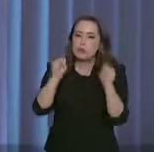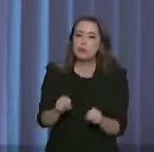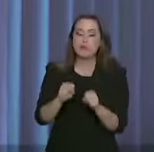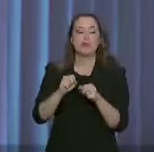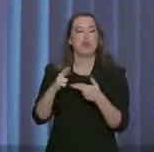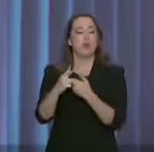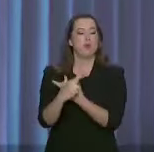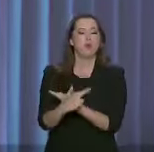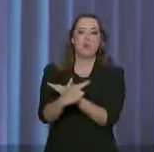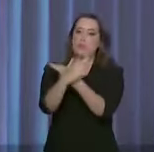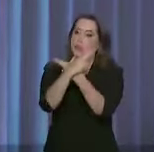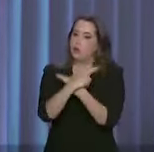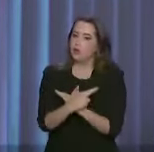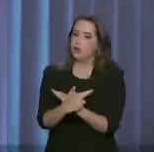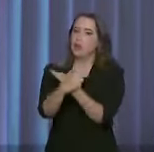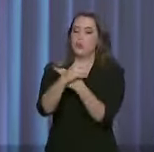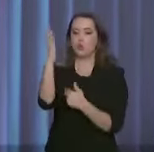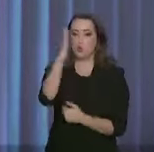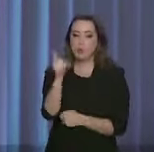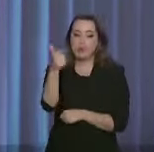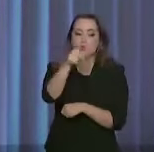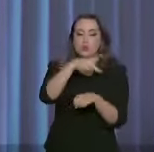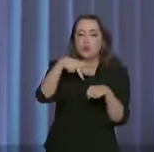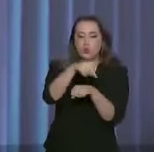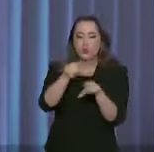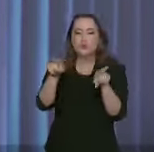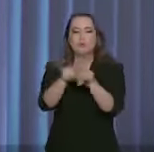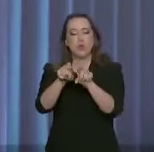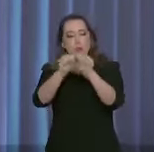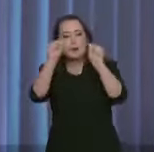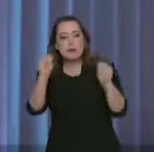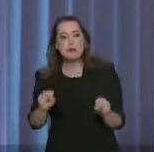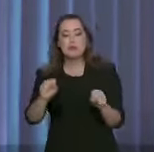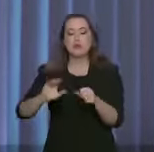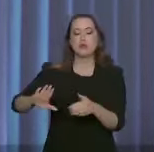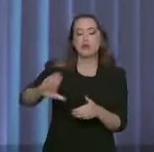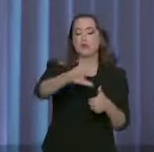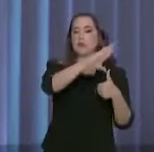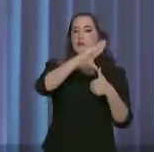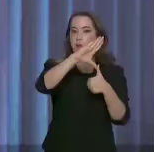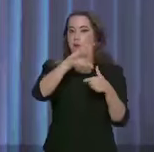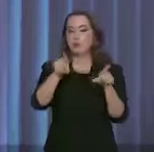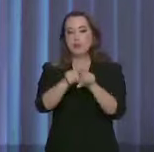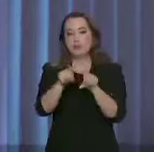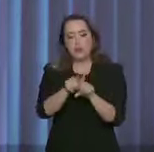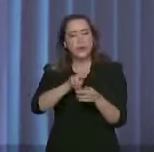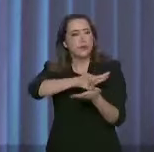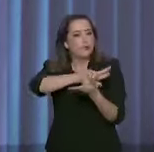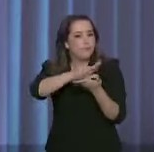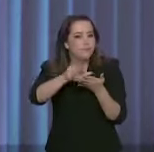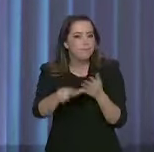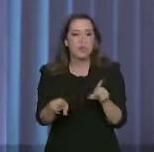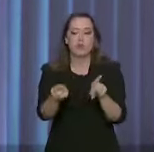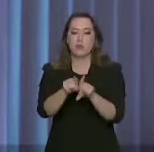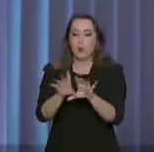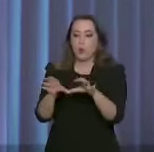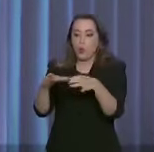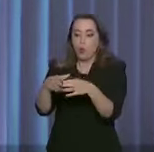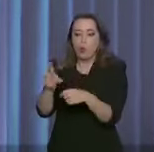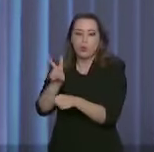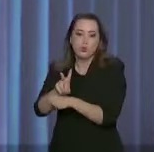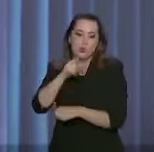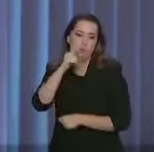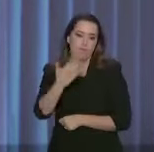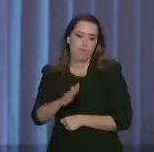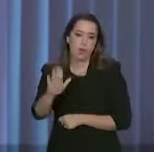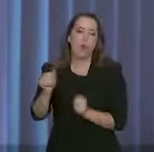satélites nacionais e estrangeiros, incluindo sistemas americanos como o EPA, NOAA e a Guarda Costeira, além de